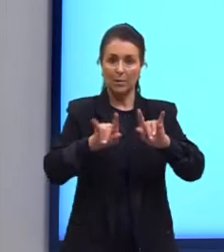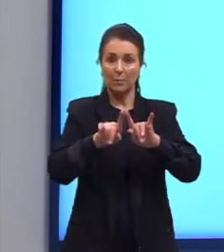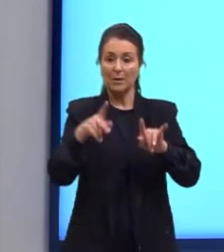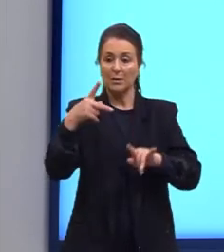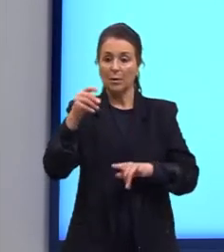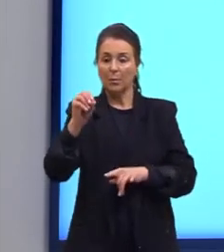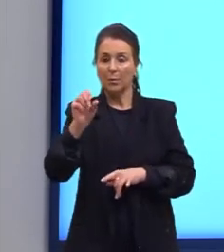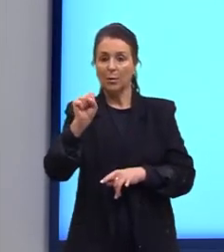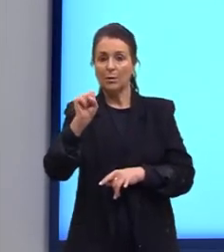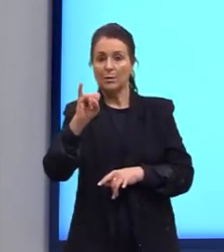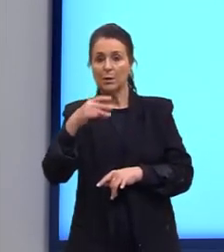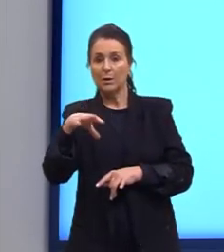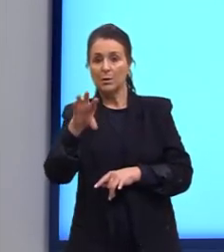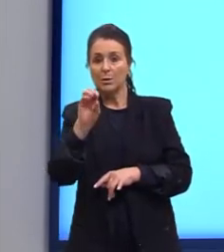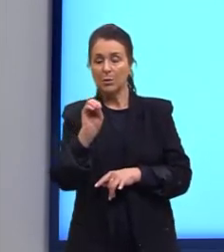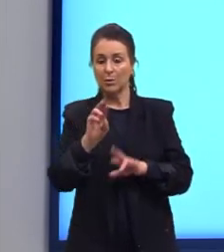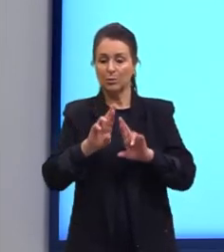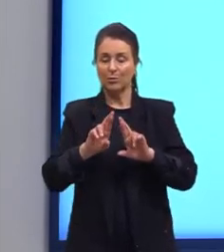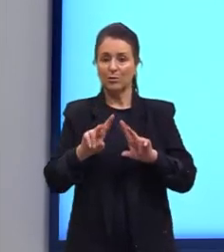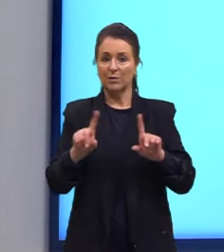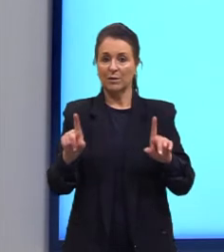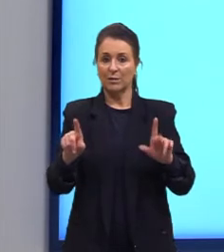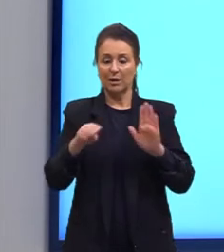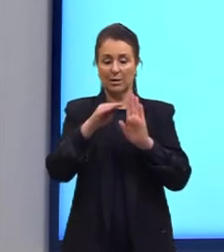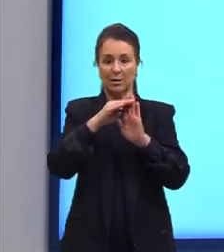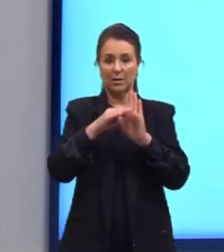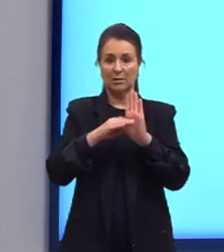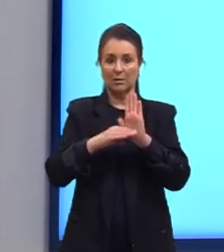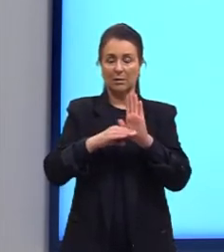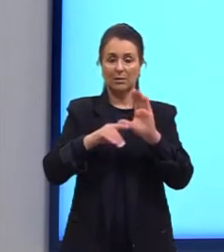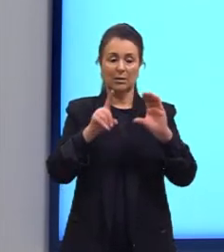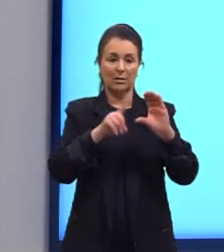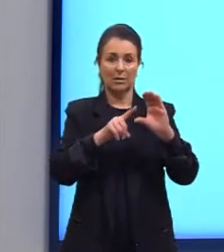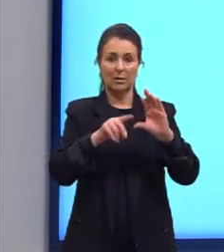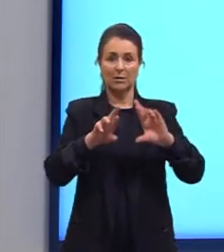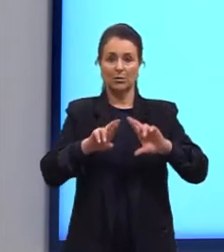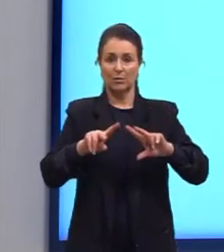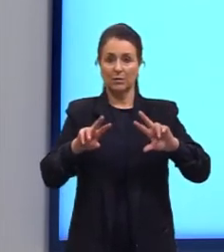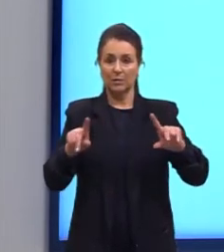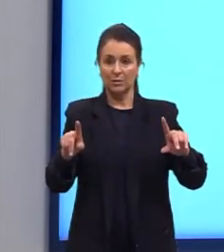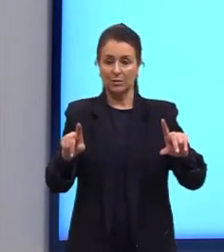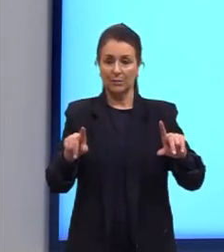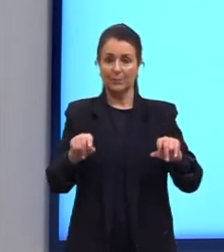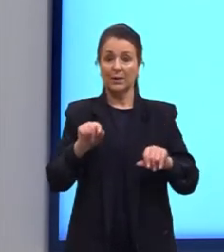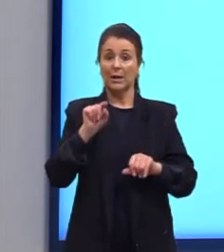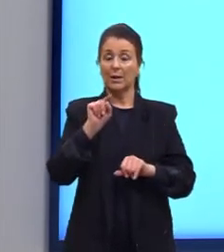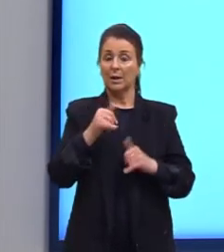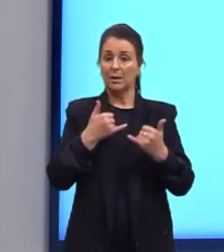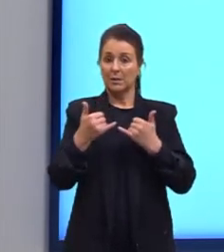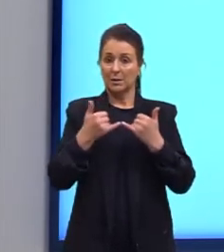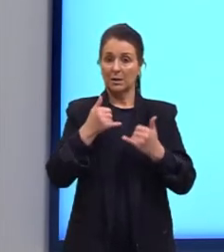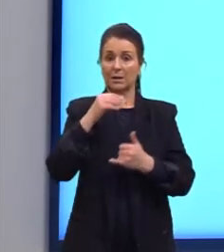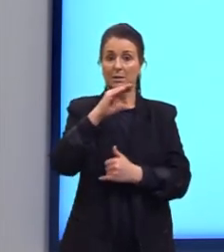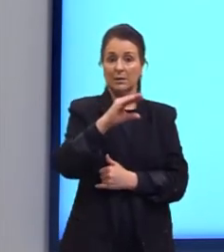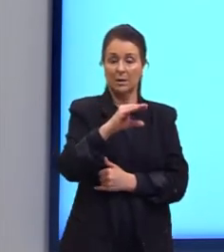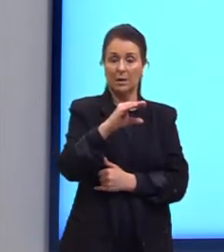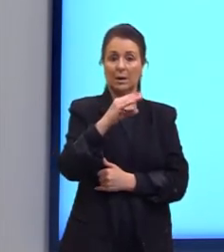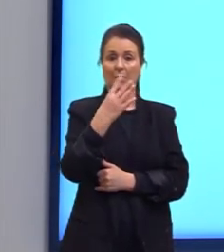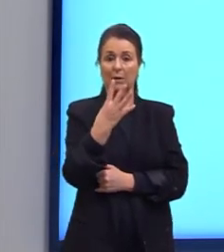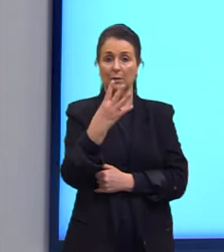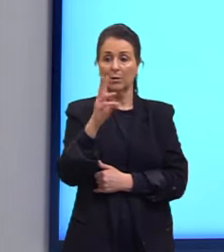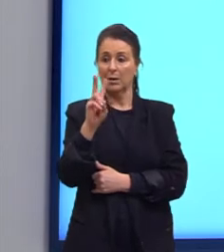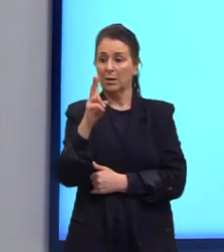das suas combinações, das suas classificações da cadeia carbônica, diferentes. Nesse exemplo, C4H6, eu tenho uma